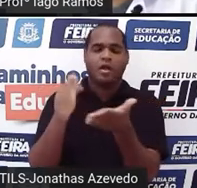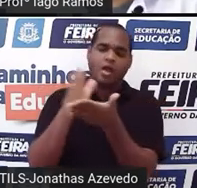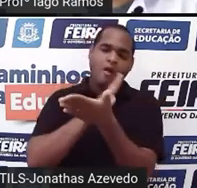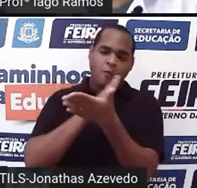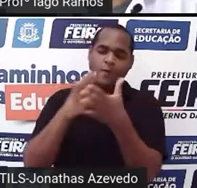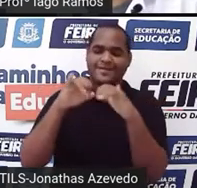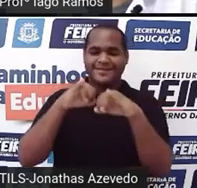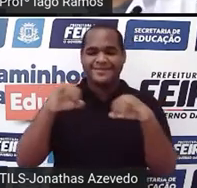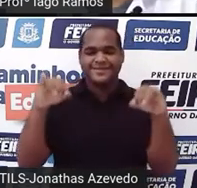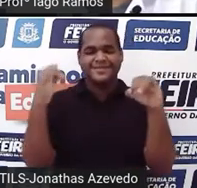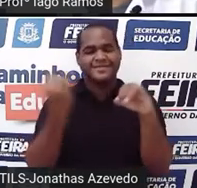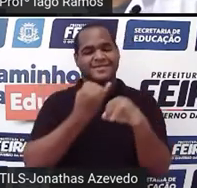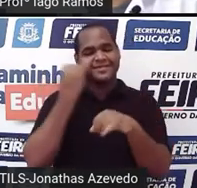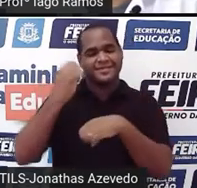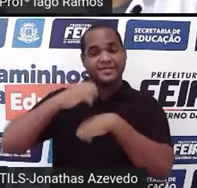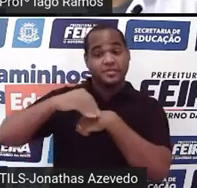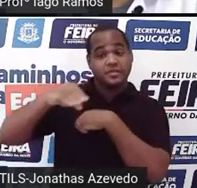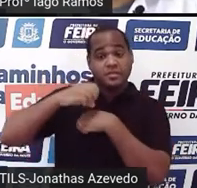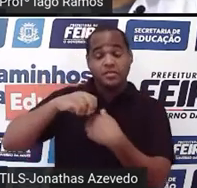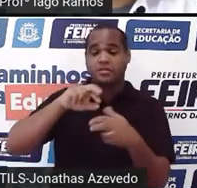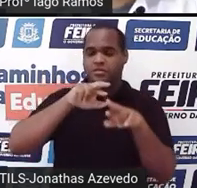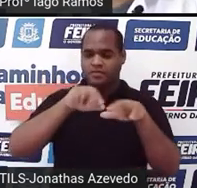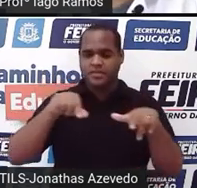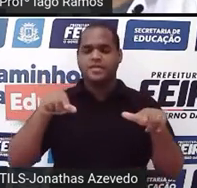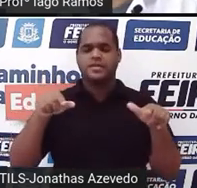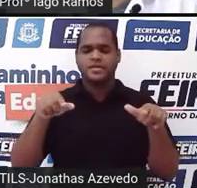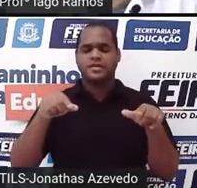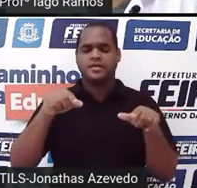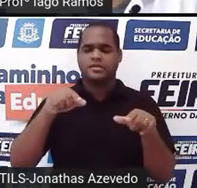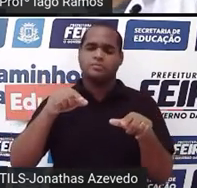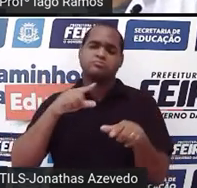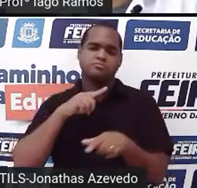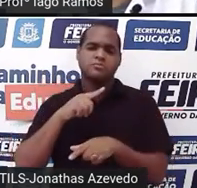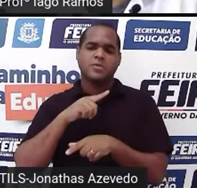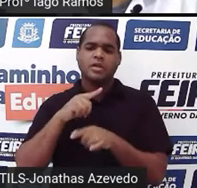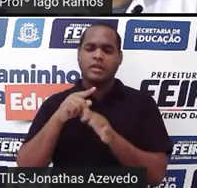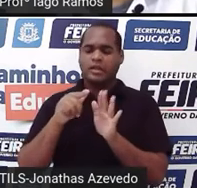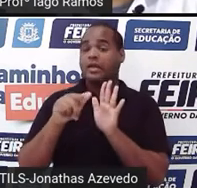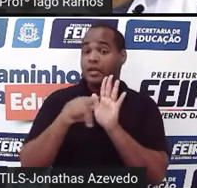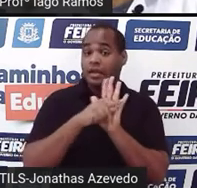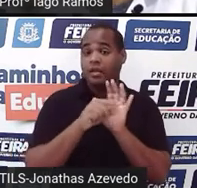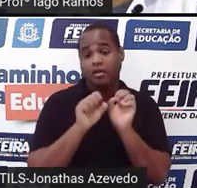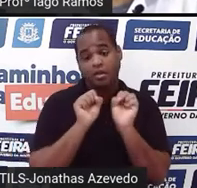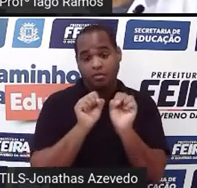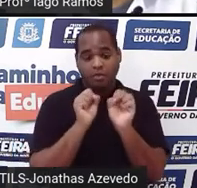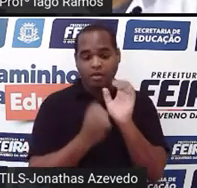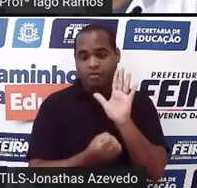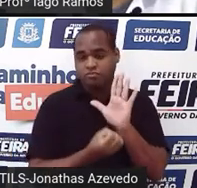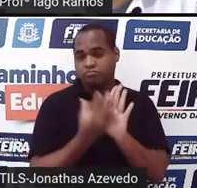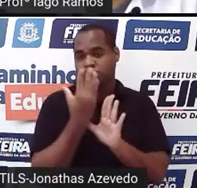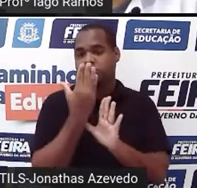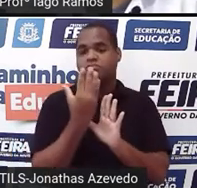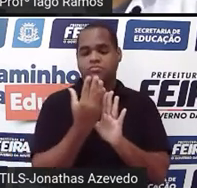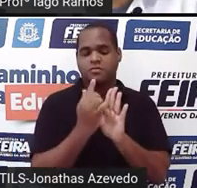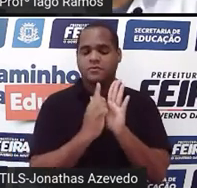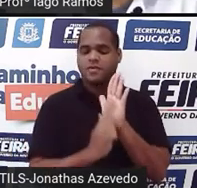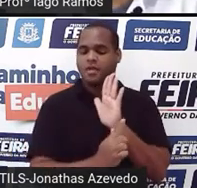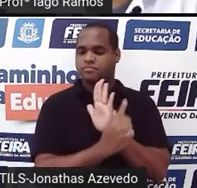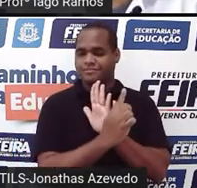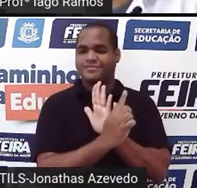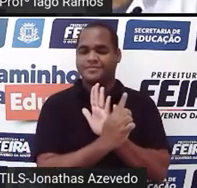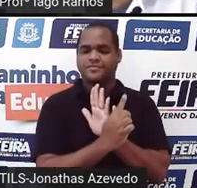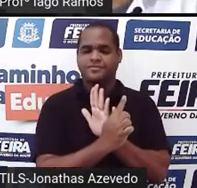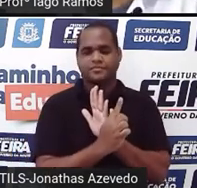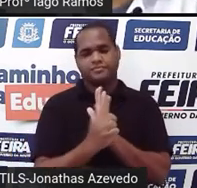trazem para nós, né? Uma parte delas, pode aparecer gráficos, né? Então,